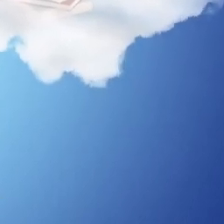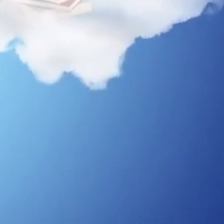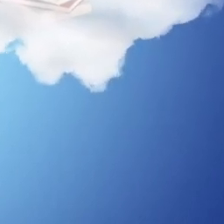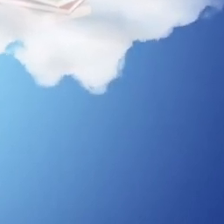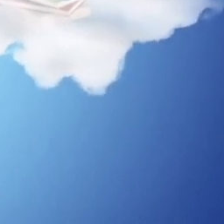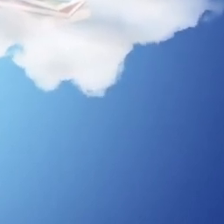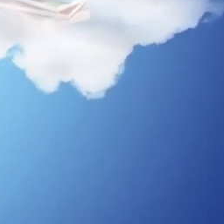Grata por sua participação aula.